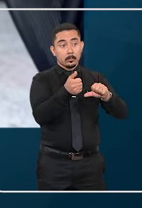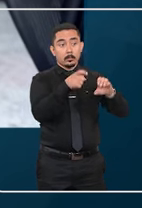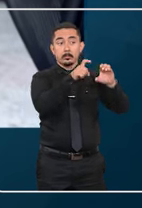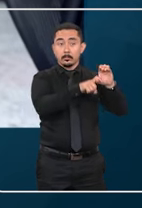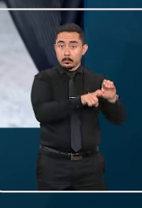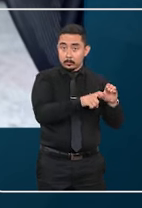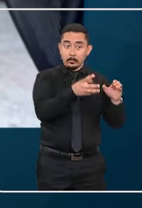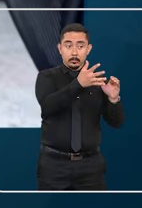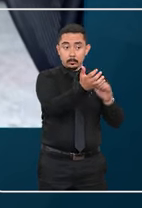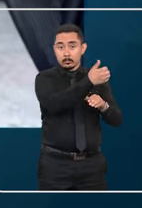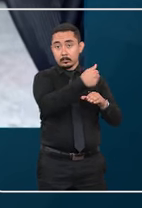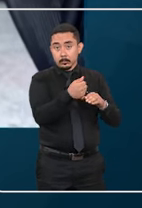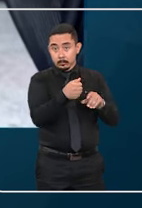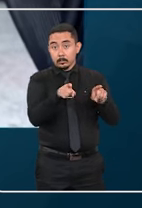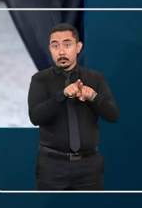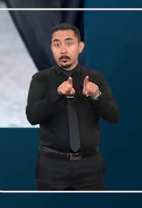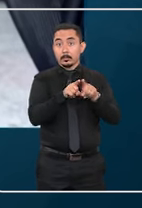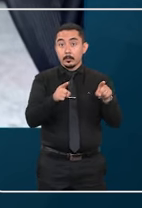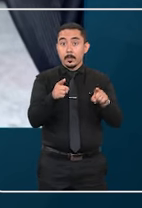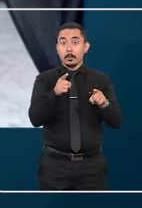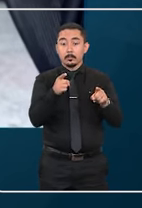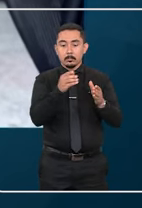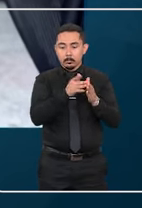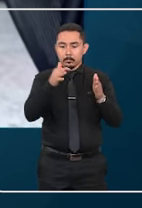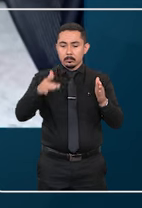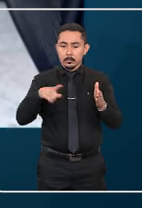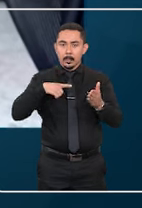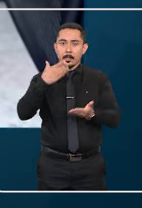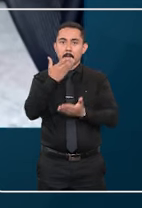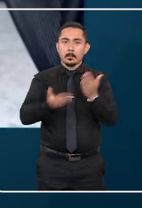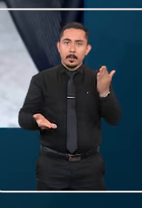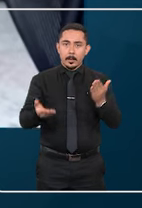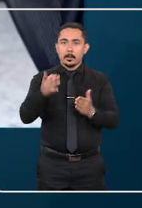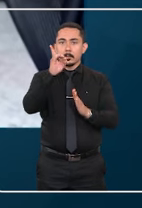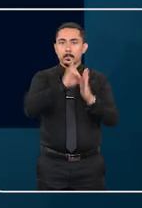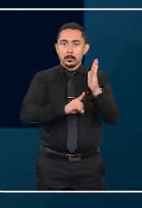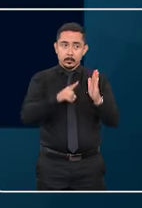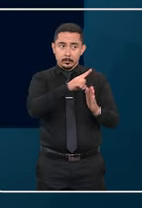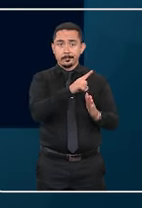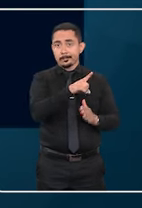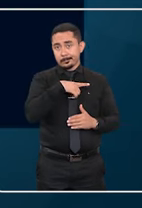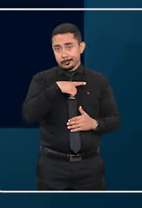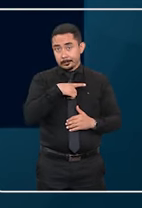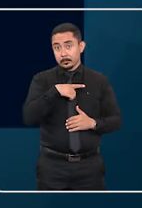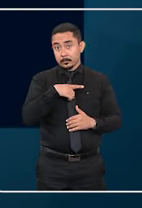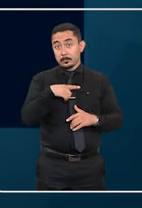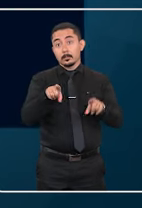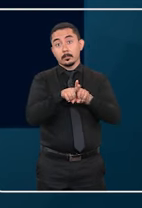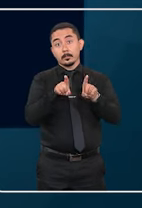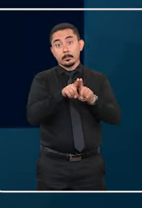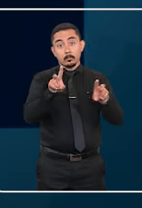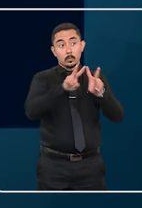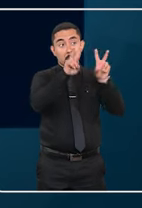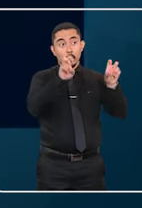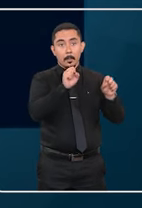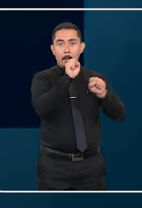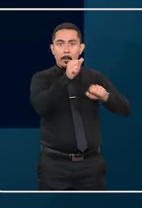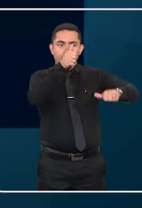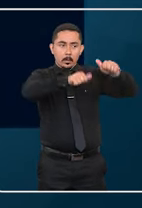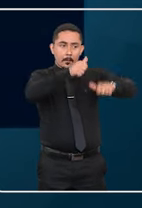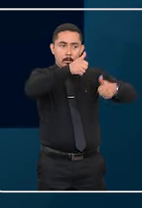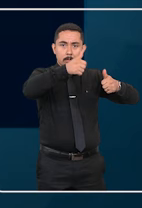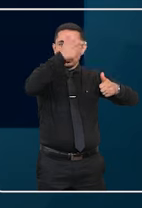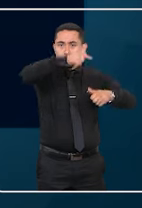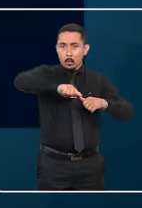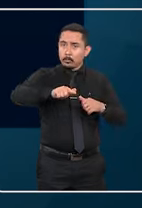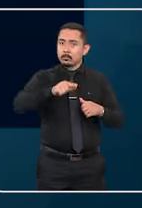penhora e que a falta de alegação a tempo resulta na perda do direito de fazê-la. E assim, a questão não pode ser reavaliada em